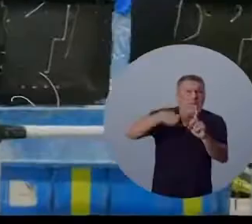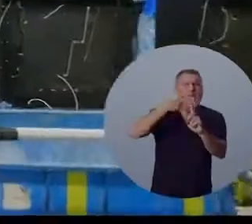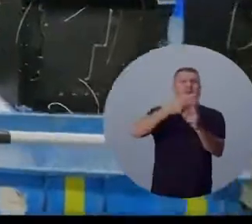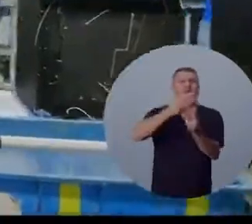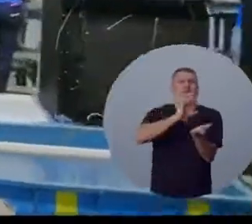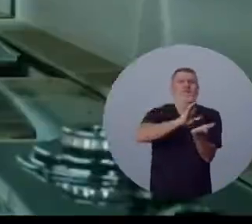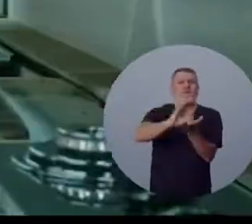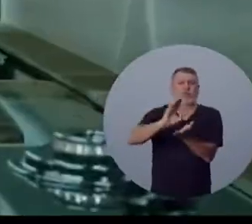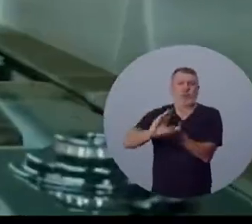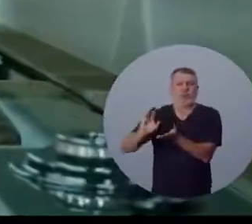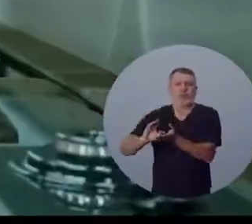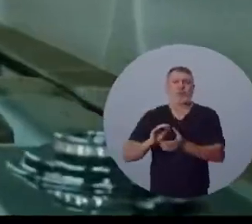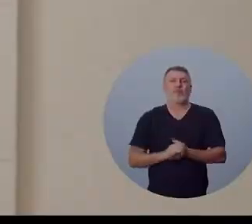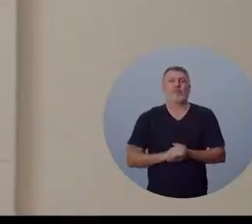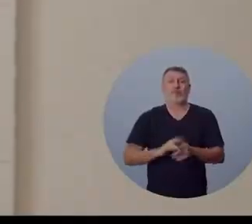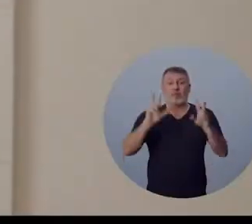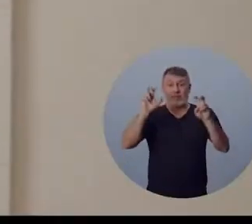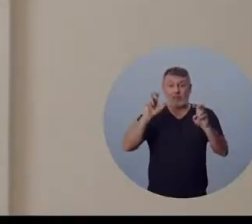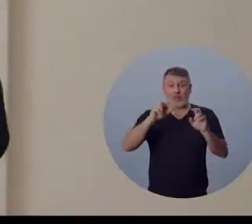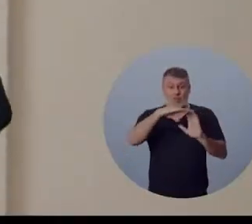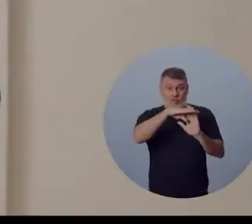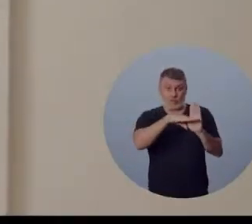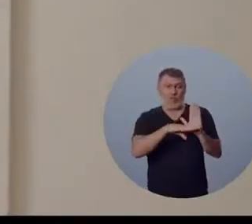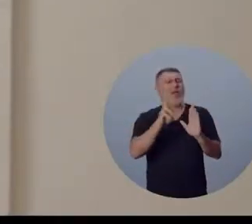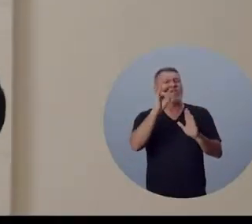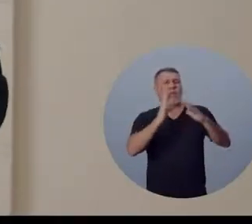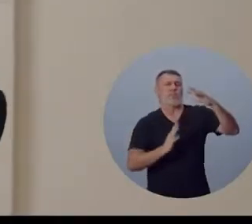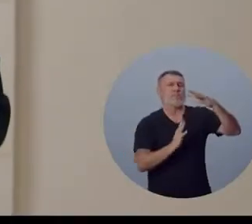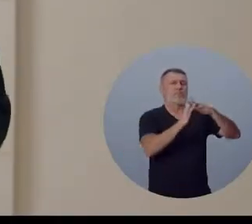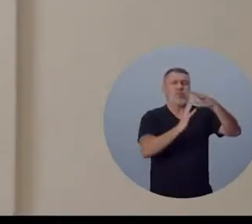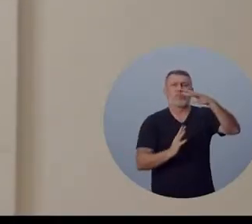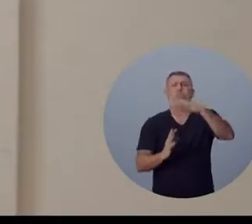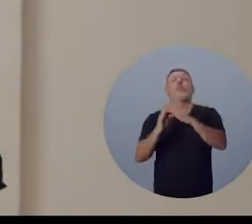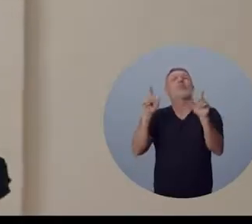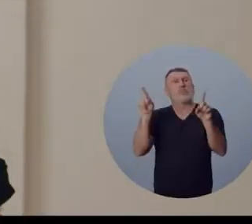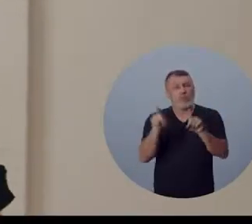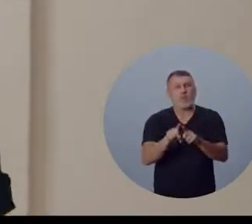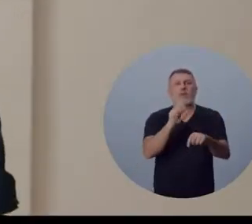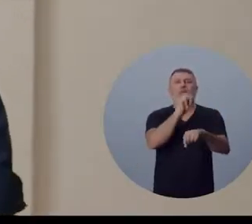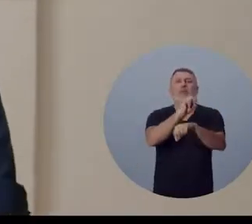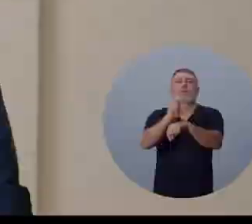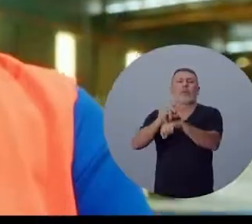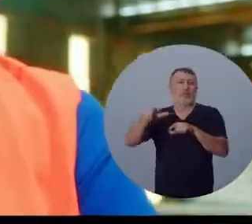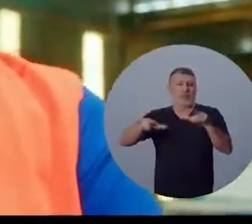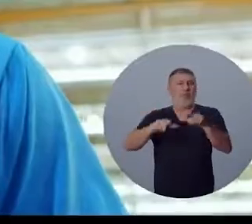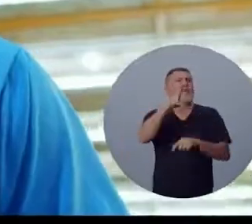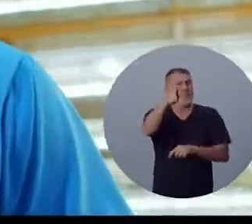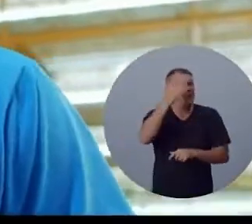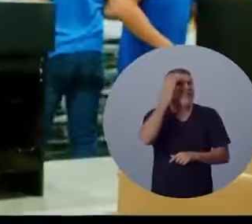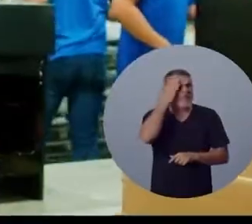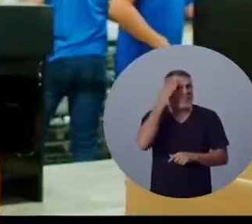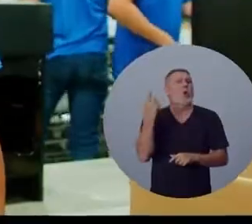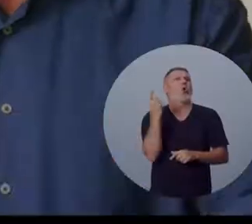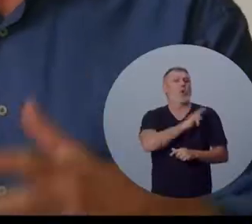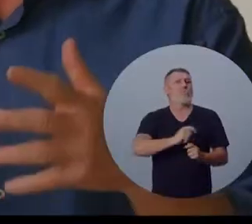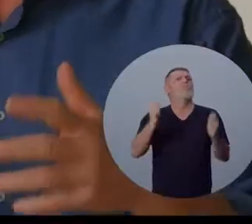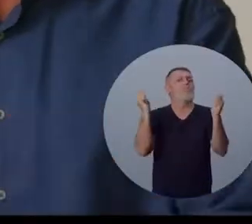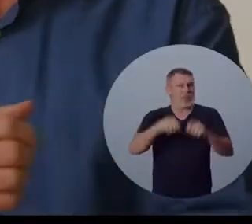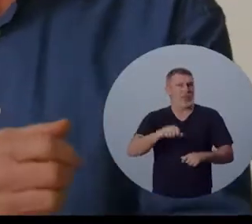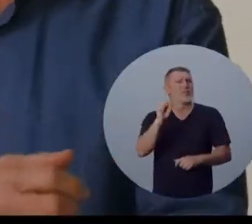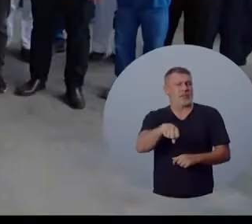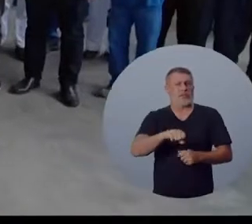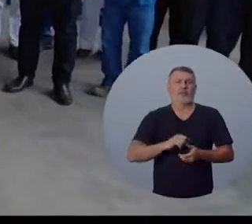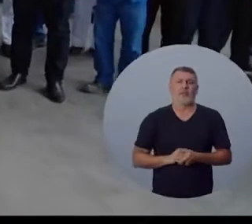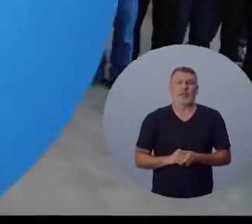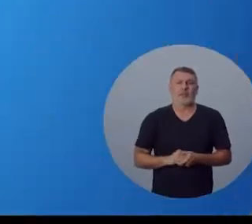ainda maior de investimentos. Prospera, vamos bater novos recordes também na geração de empregos. E você sabe que nós temos